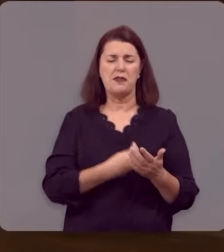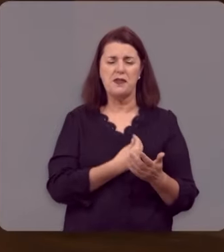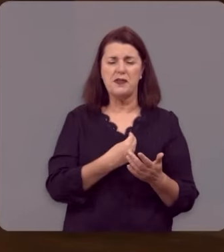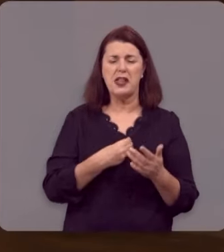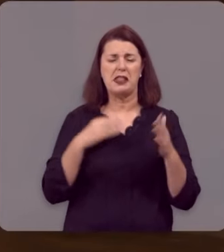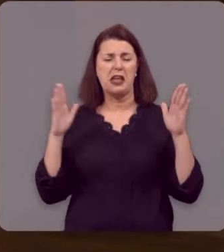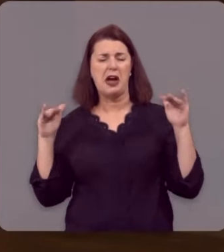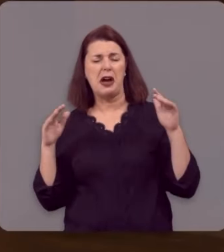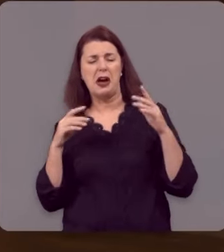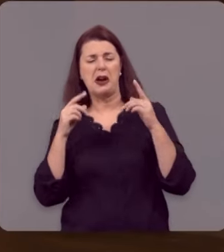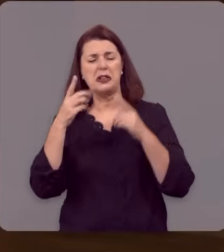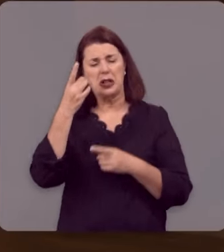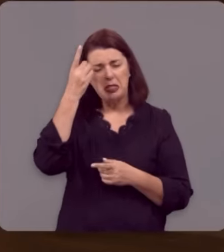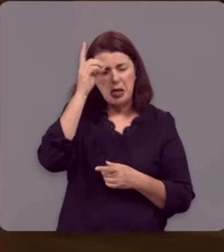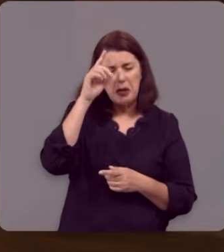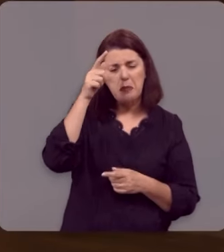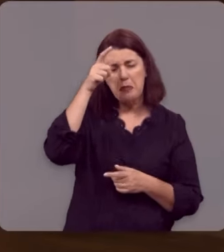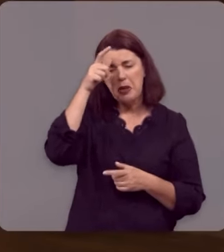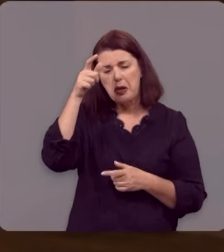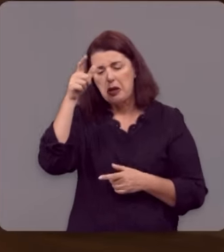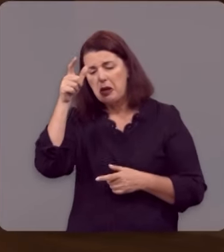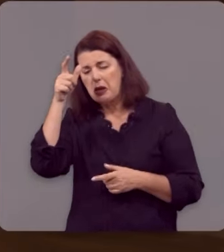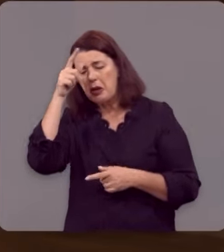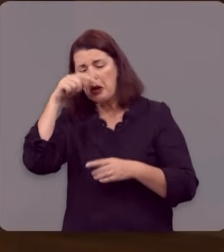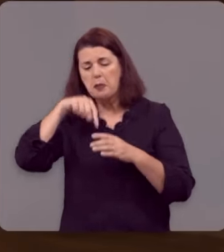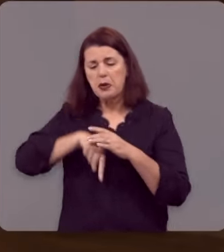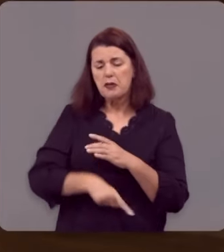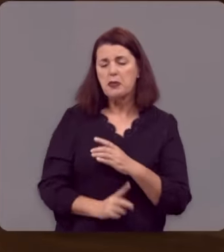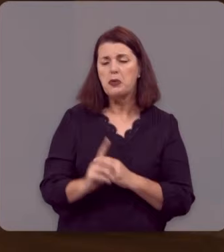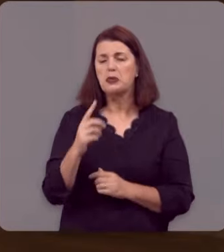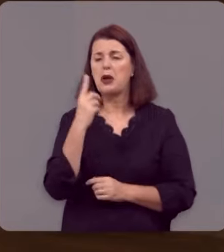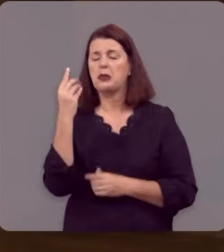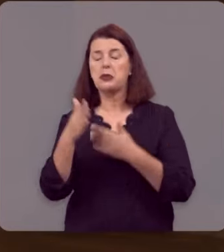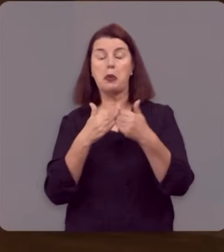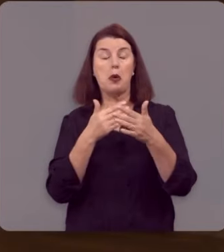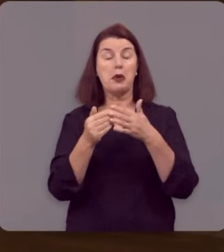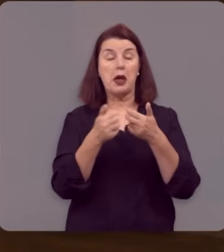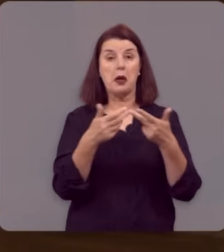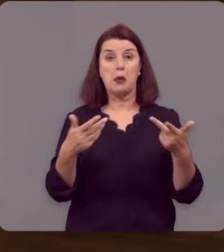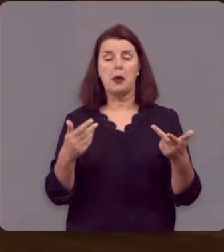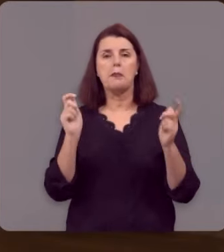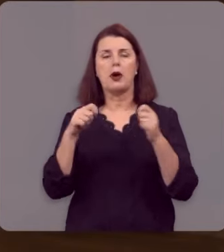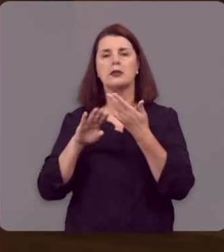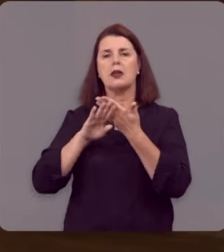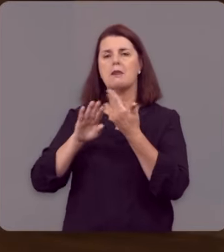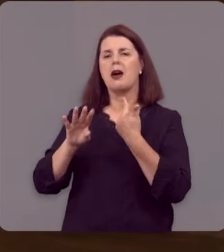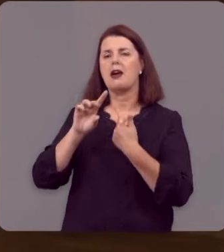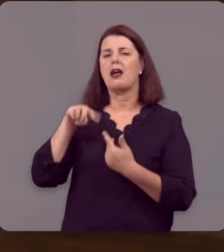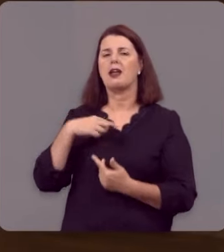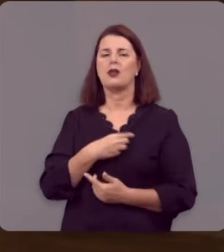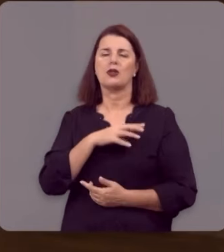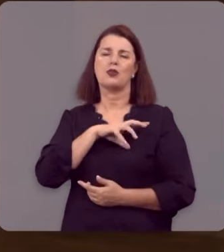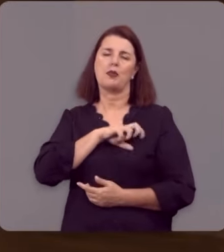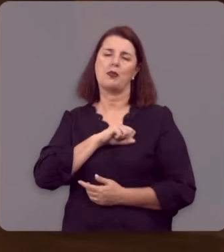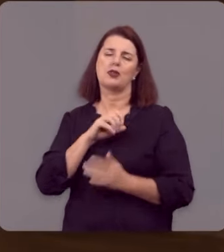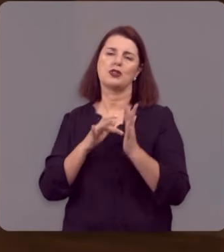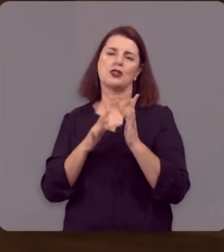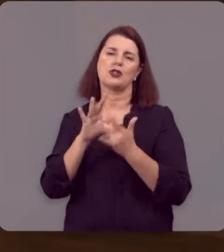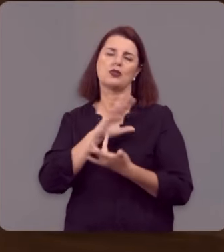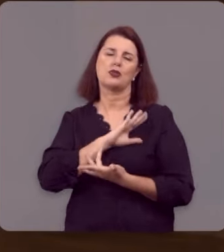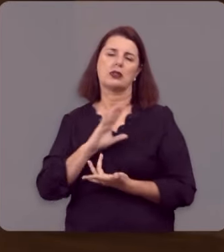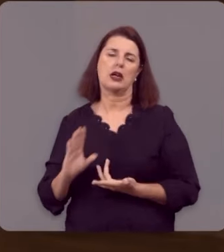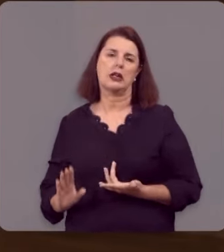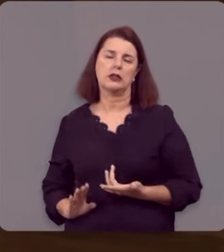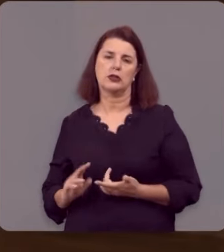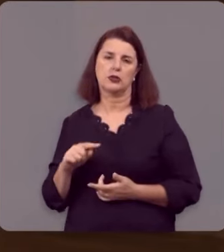nem principados, nem poderes, nem altura, nem profundidade, nem qualquer outra criatura poderá separar-nos do amor de Deus que está em Cristo